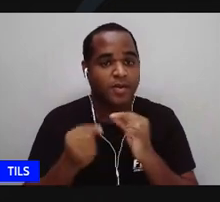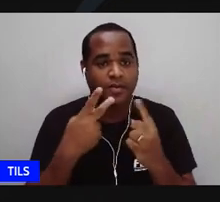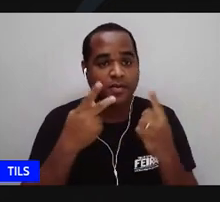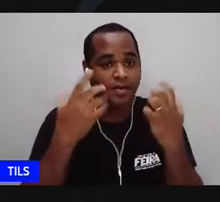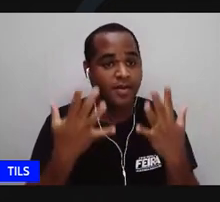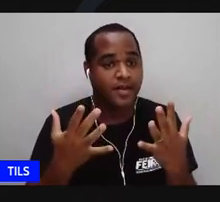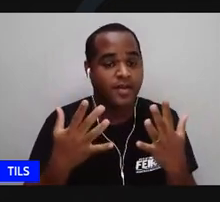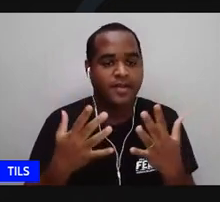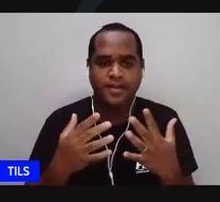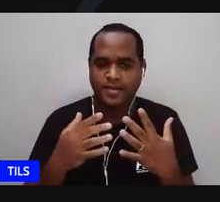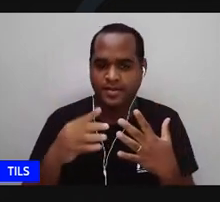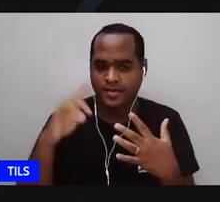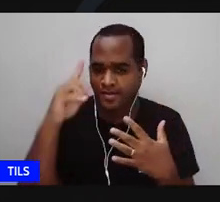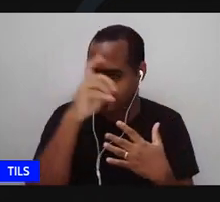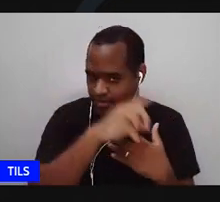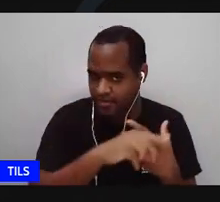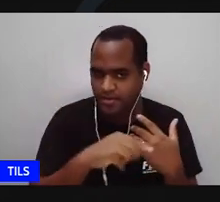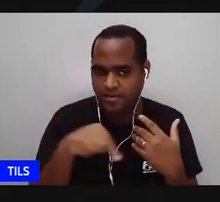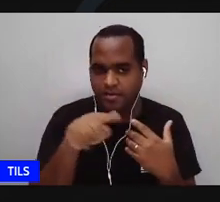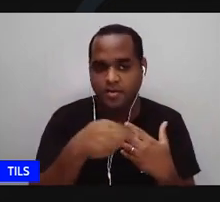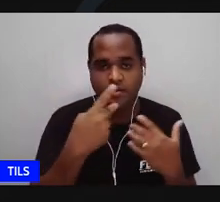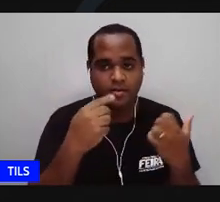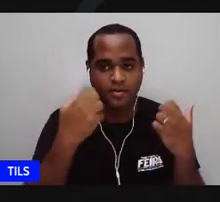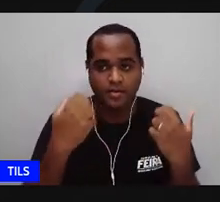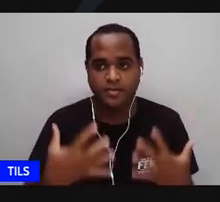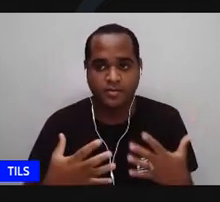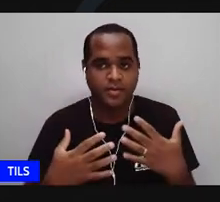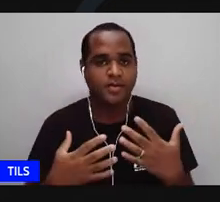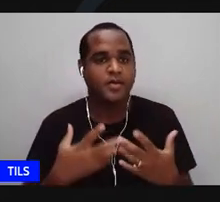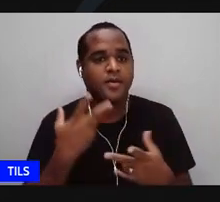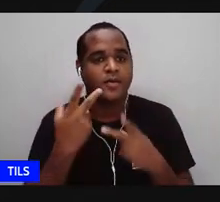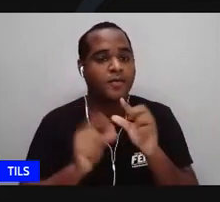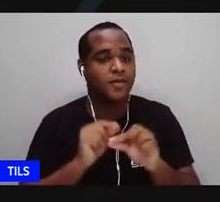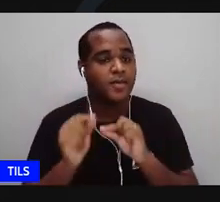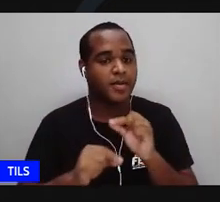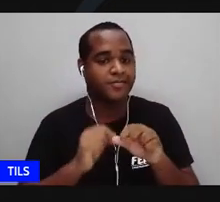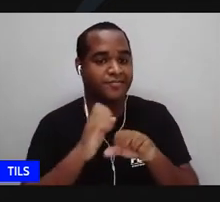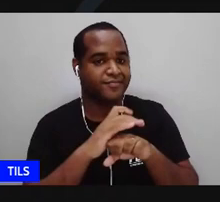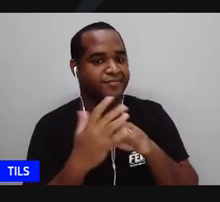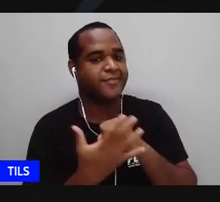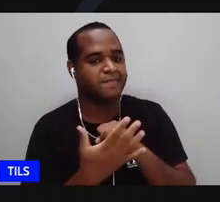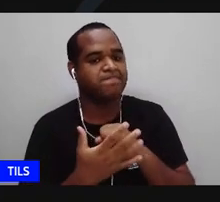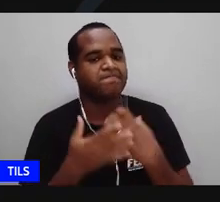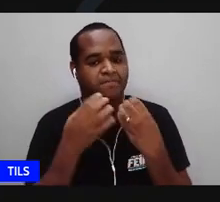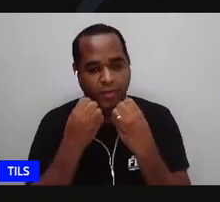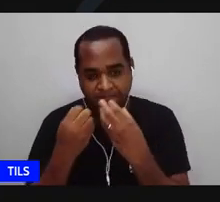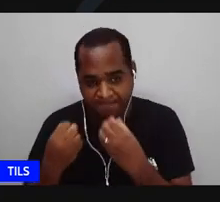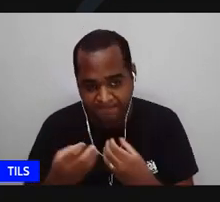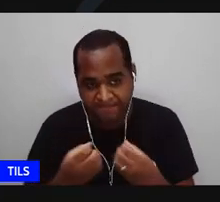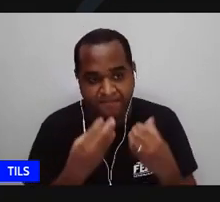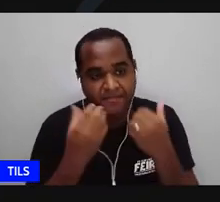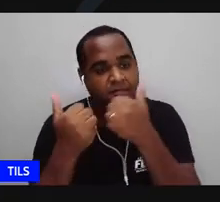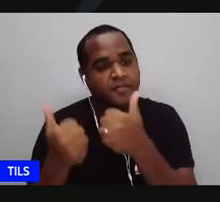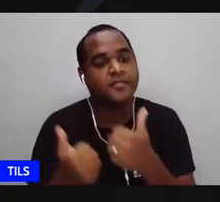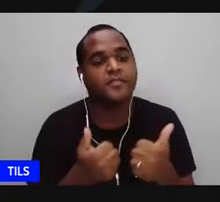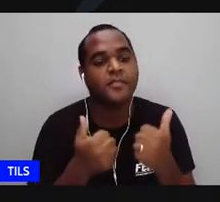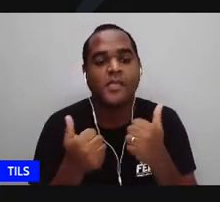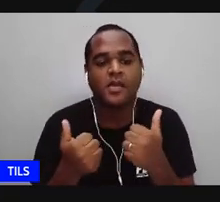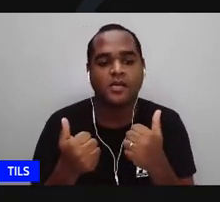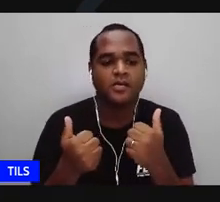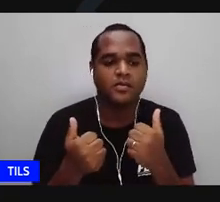momentos difíceis nesses tempos de pandemia né muito bem aqui eu tenho